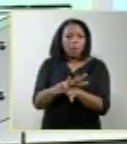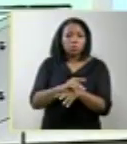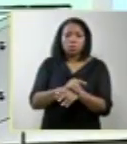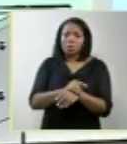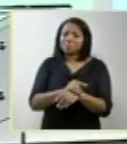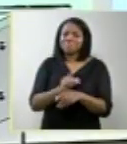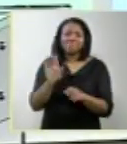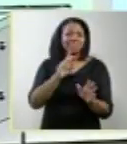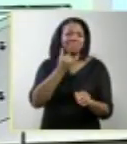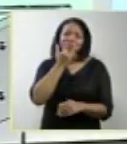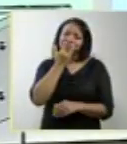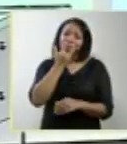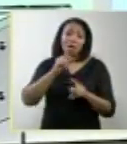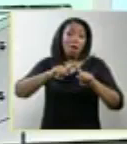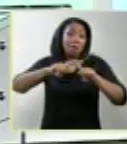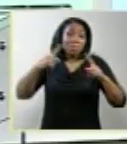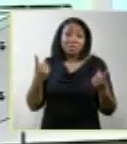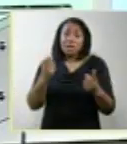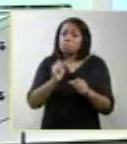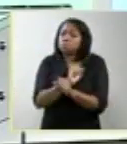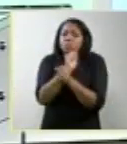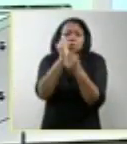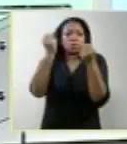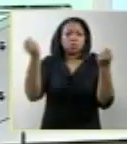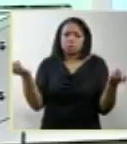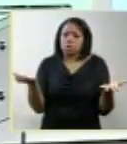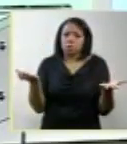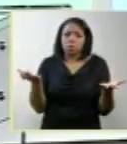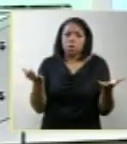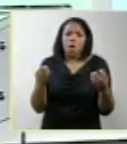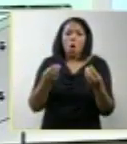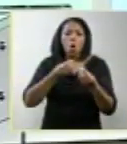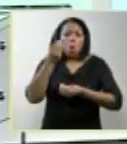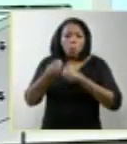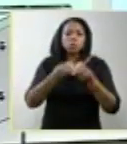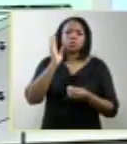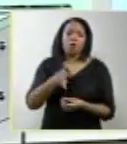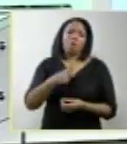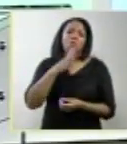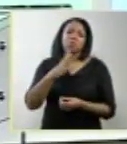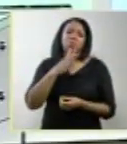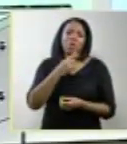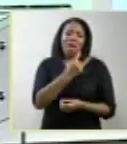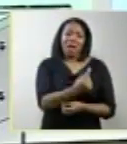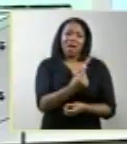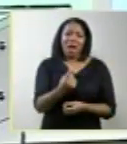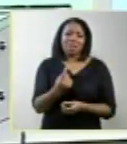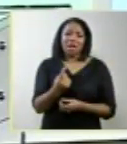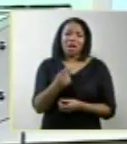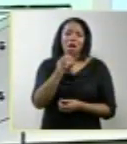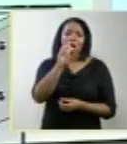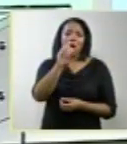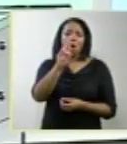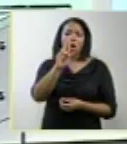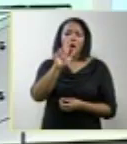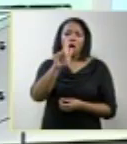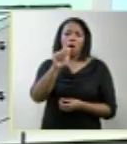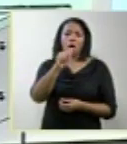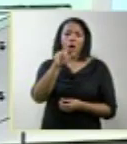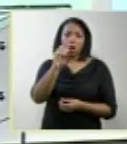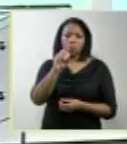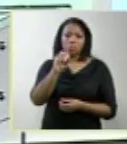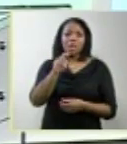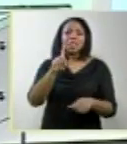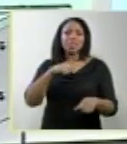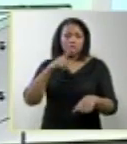questão, porque durante o desenvolvimento, que nós conhecemos como embriogênese, cada órgão tem o seu tempo de desenvolvimento. Se ele